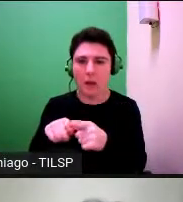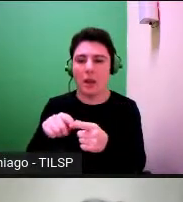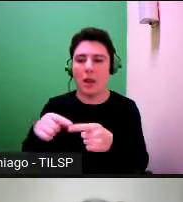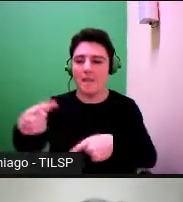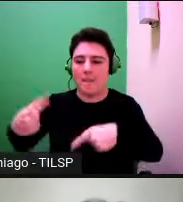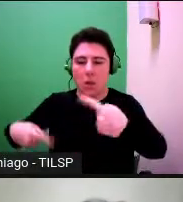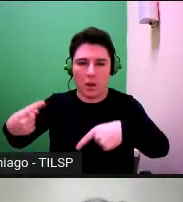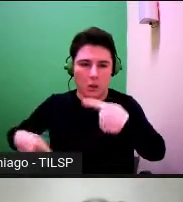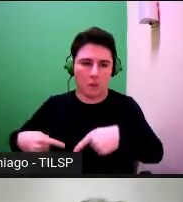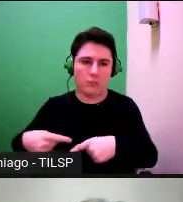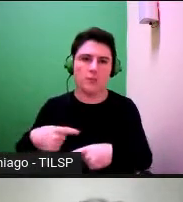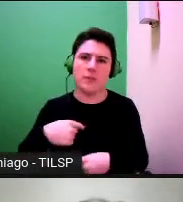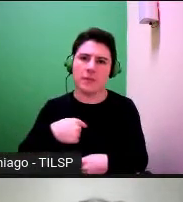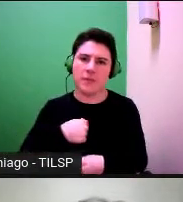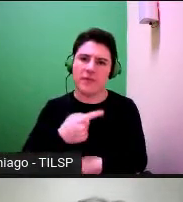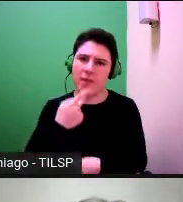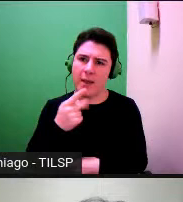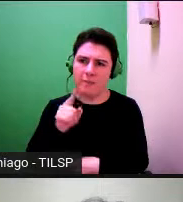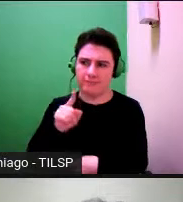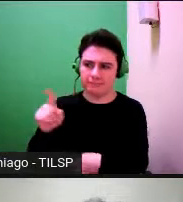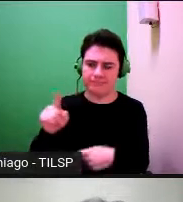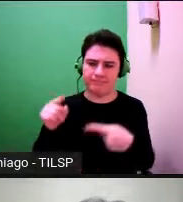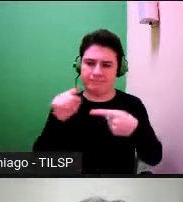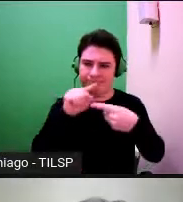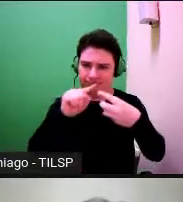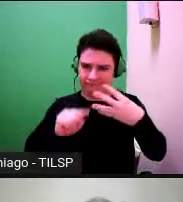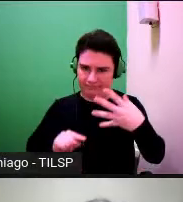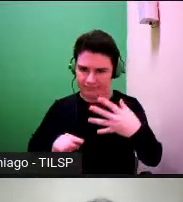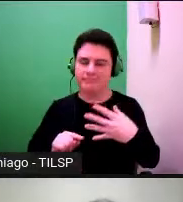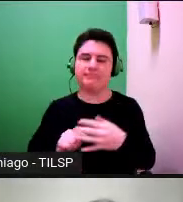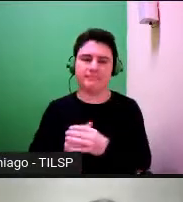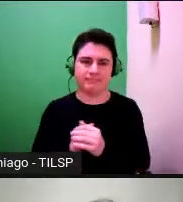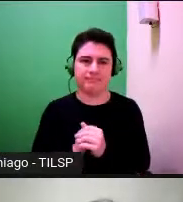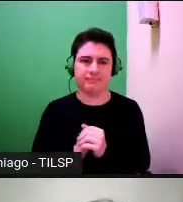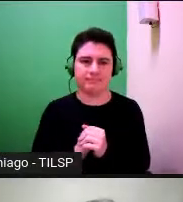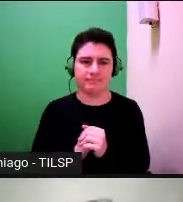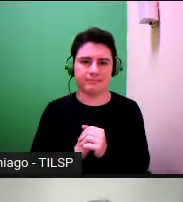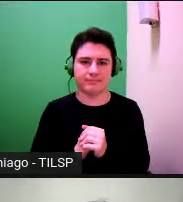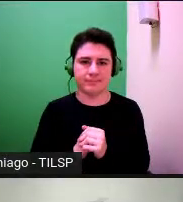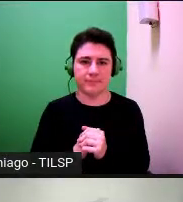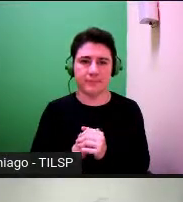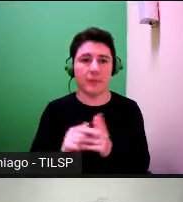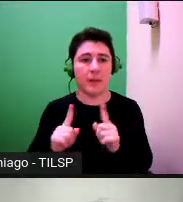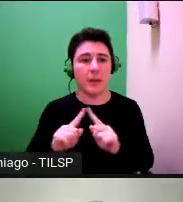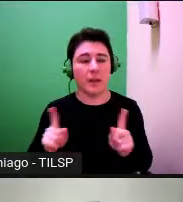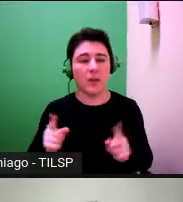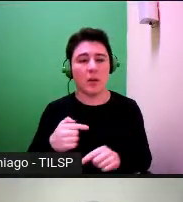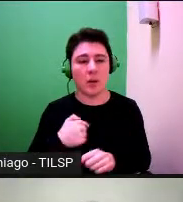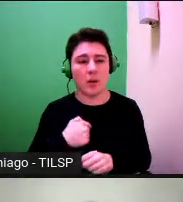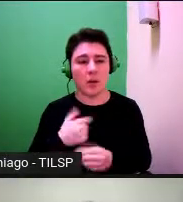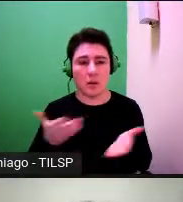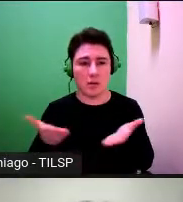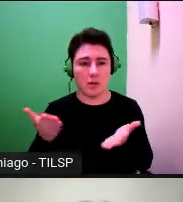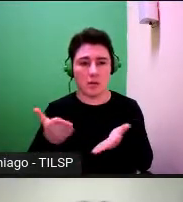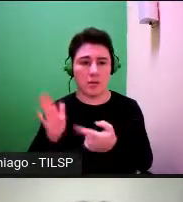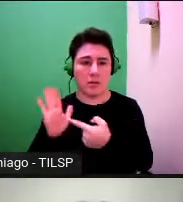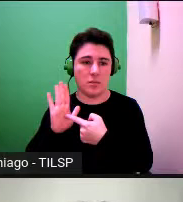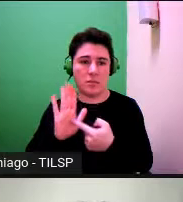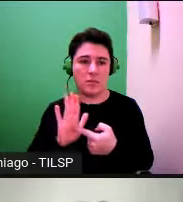queria deixar de sublinhar este aspecto. E, deste ponto de vista, gostava de, trago aqui uma